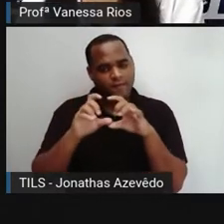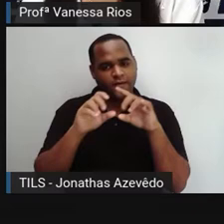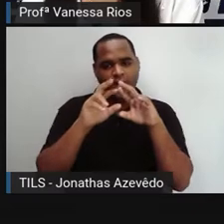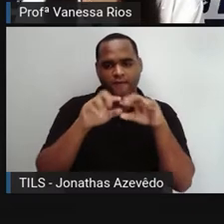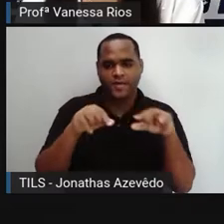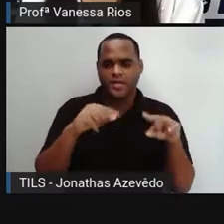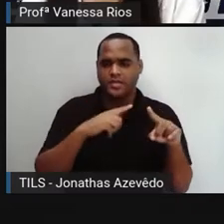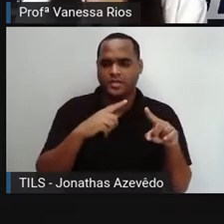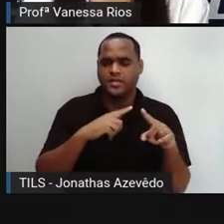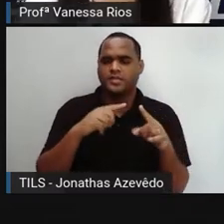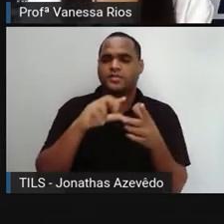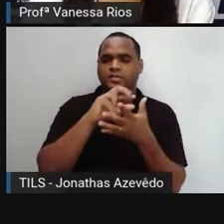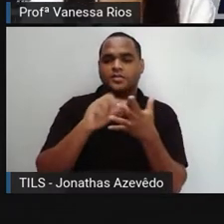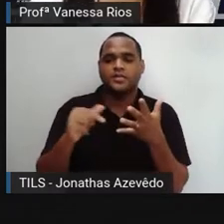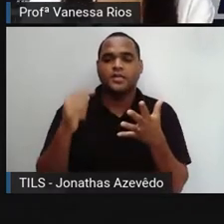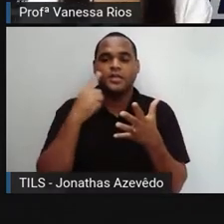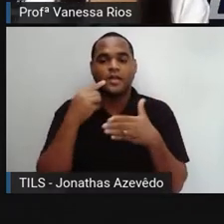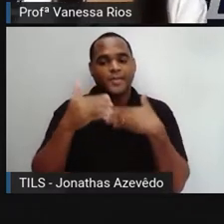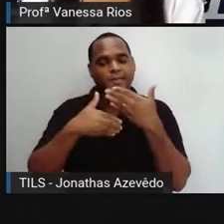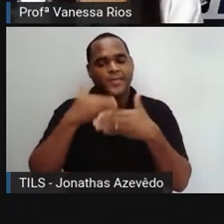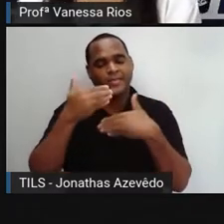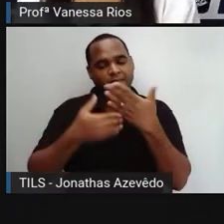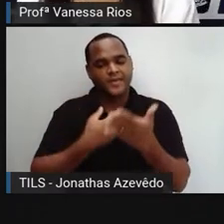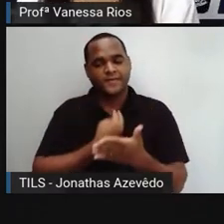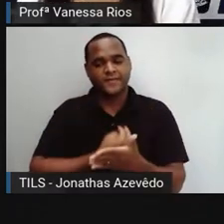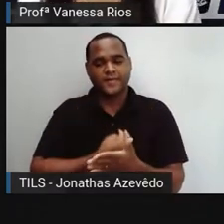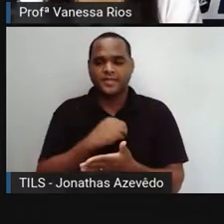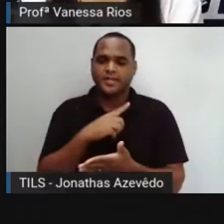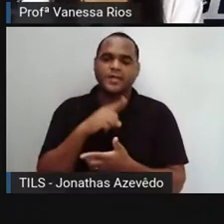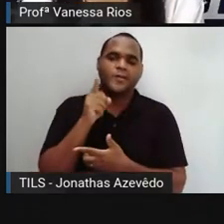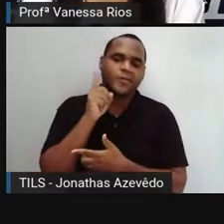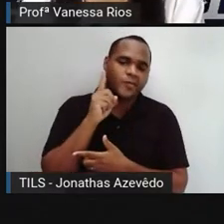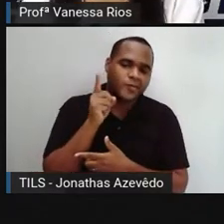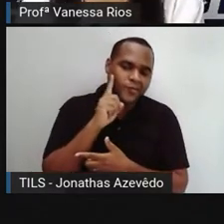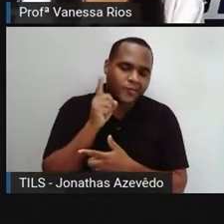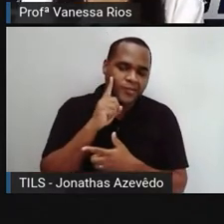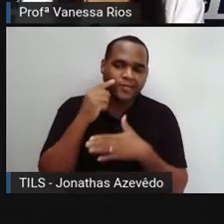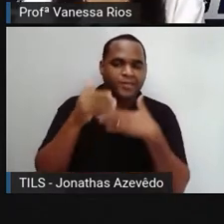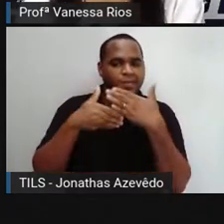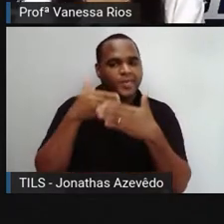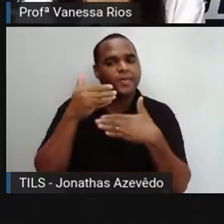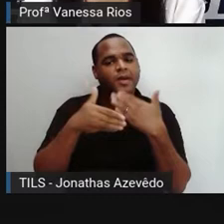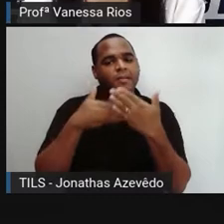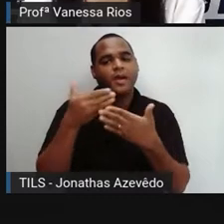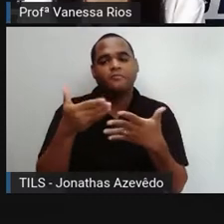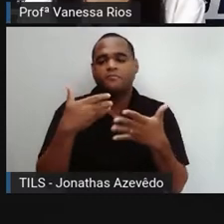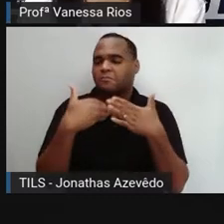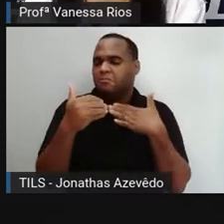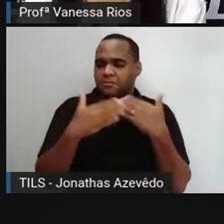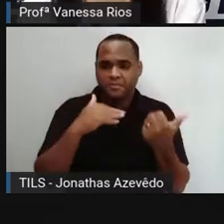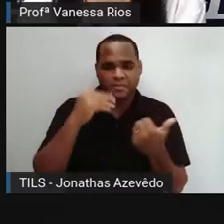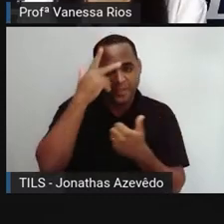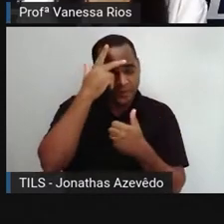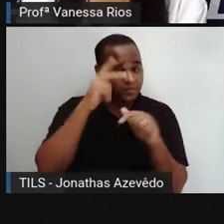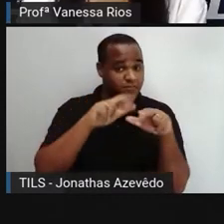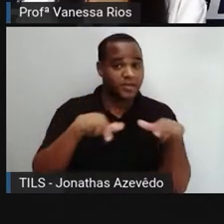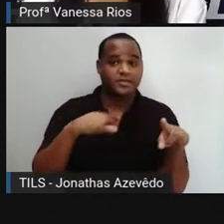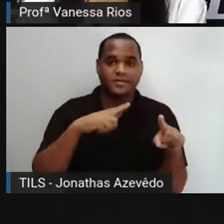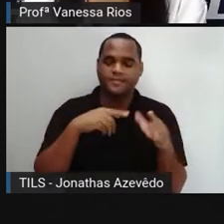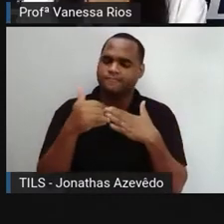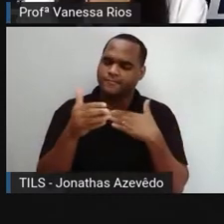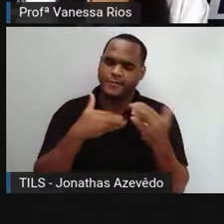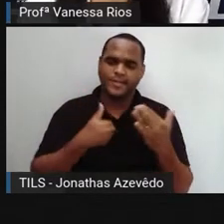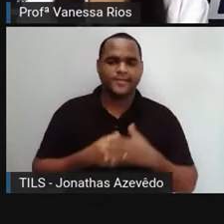fotografias, ações cotidianas, ações corriqueiras, ações do dia a dia de qualquer pessoa. Mas nem